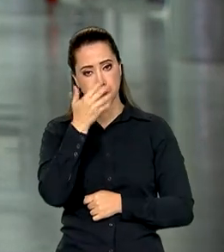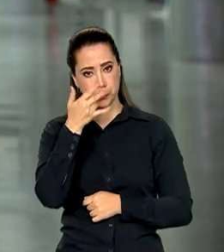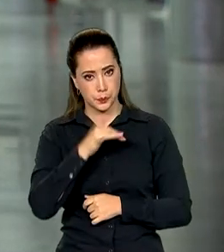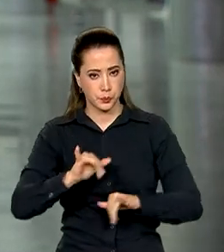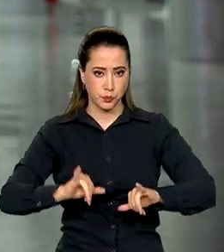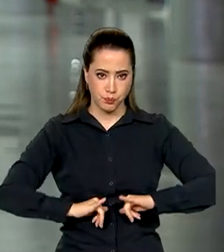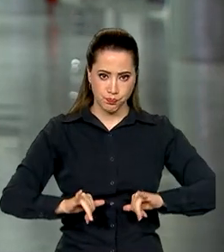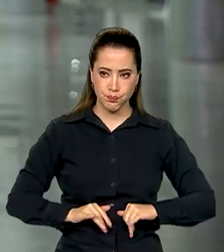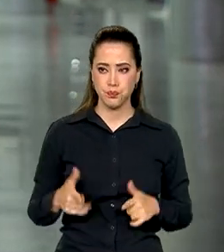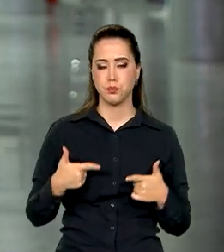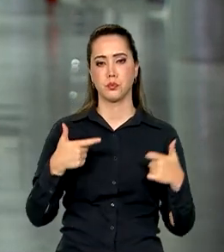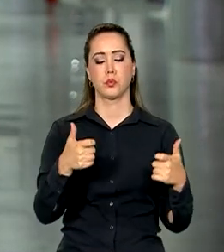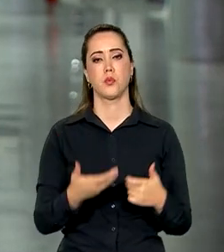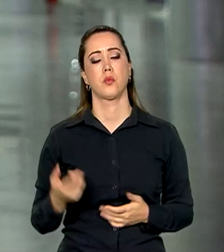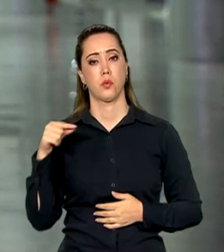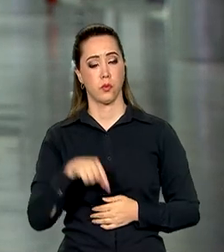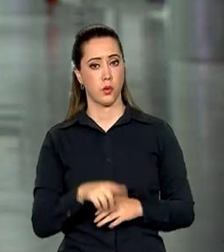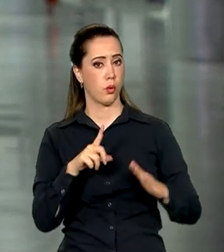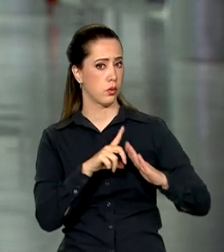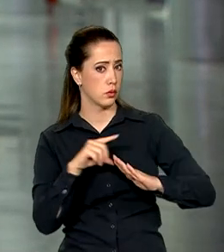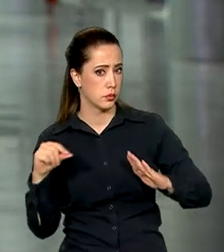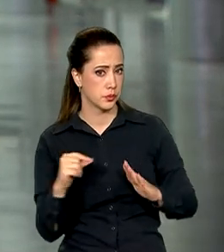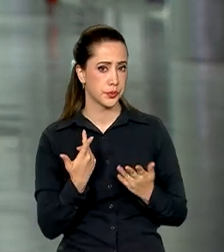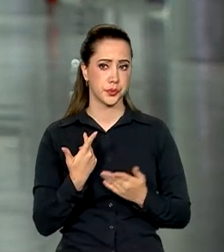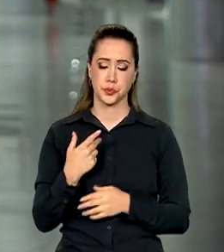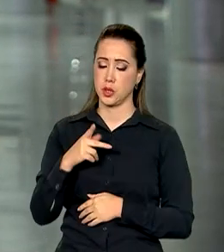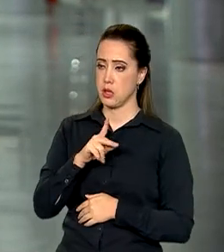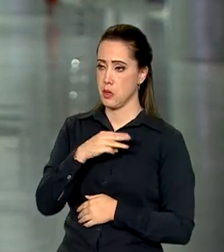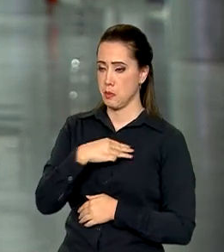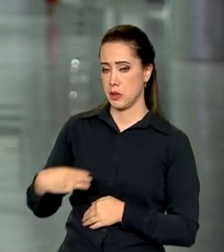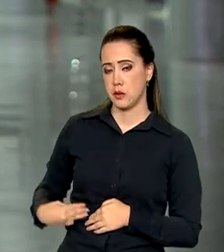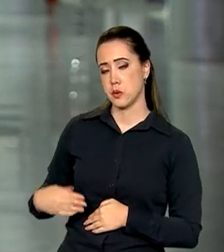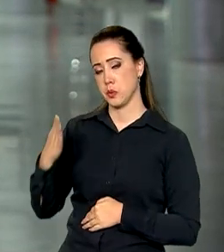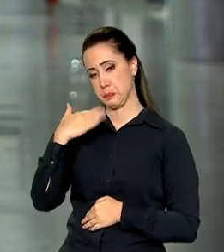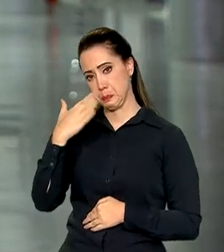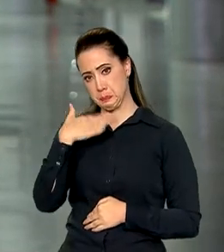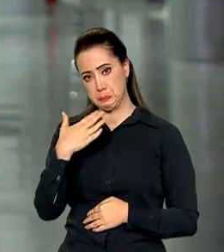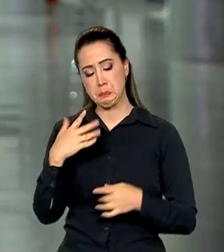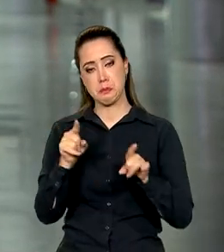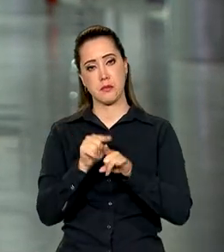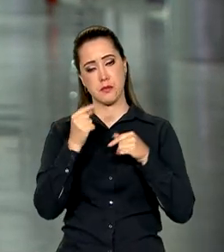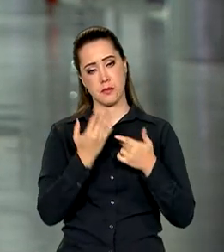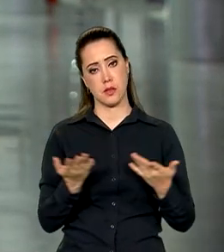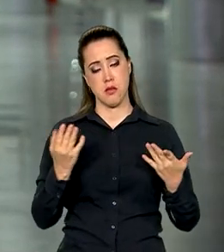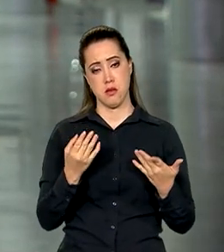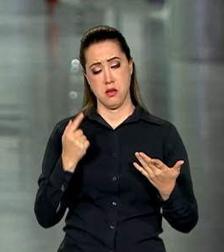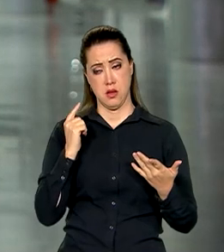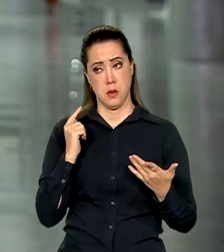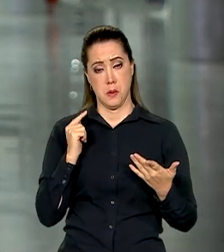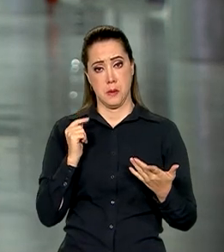com um conflito. E olha, aqui no Palácio do Planalto, o Paulo Pimenta, ministro da Secretaria de Comunicação Social,